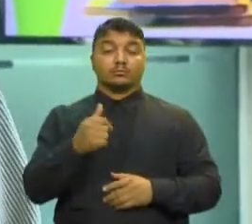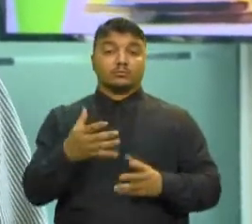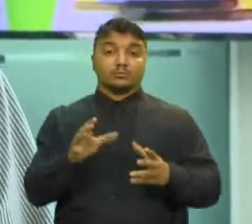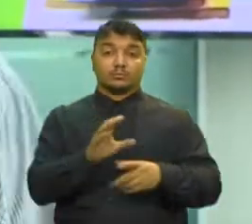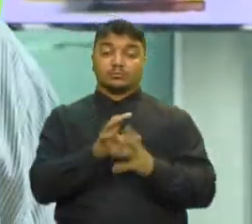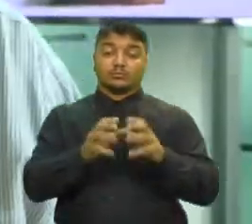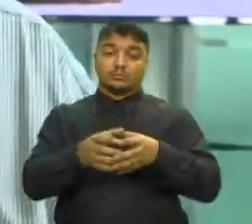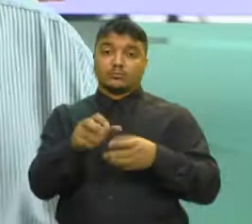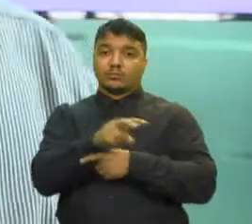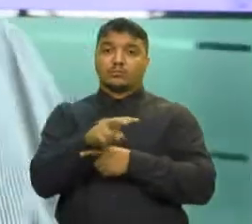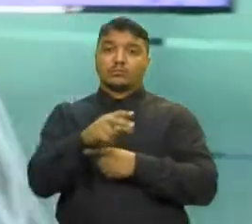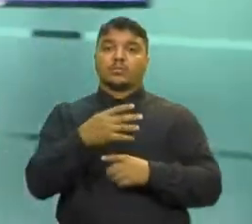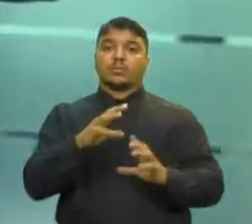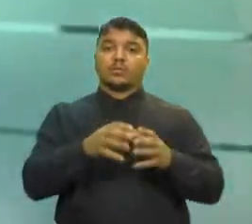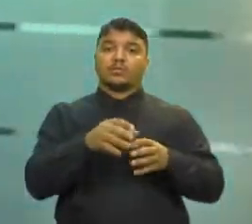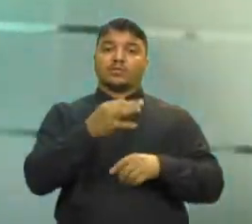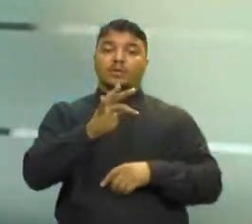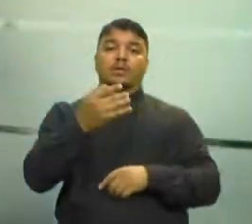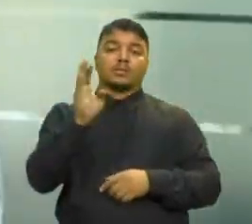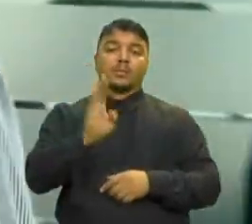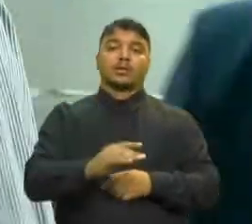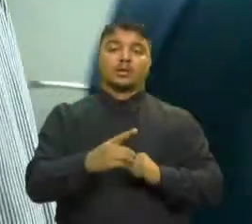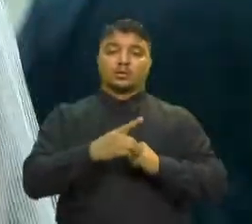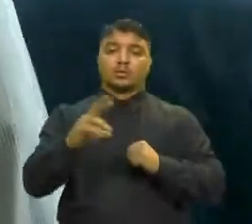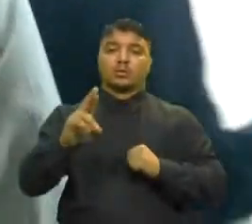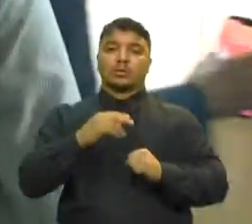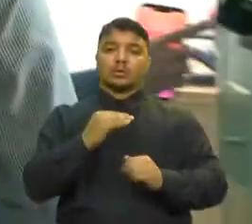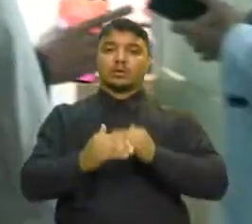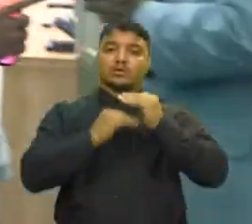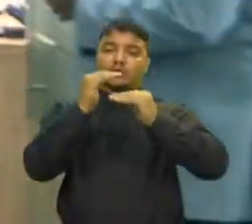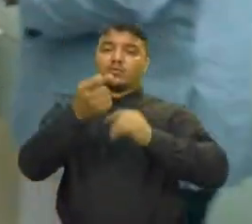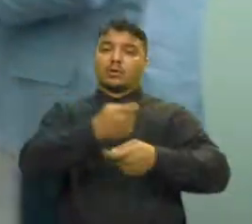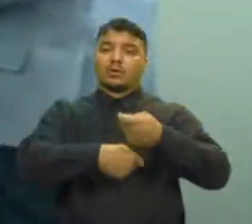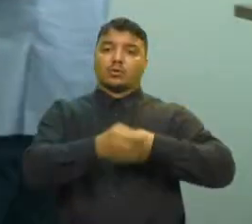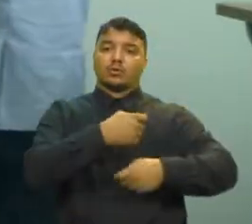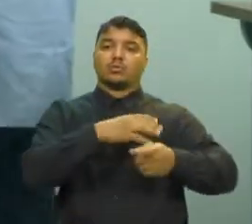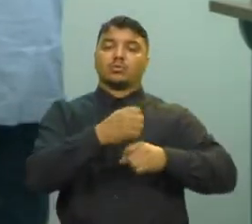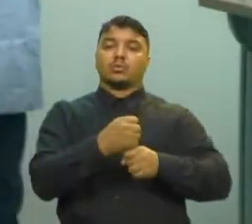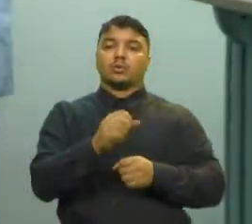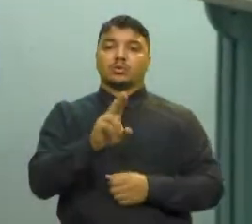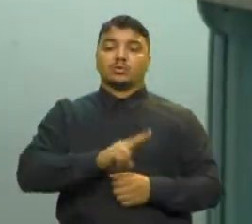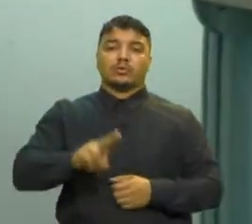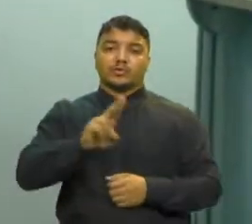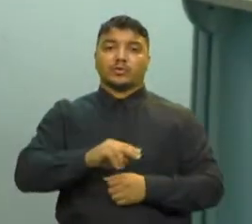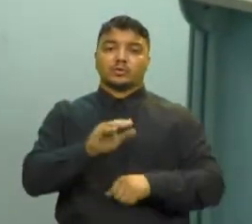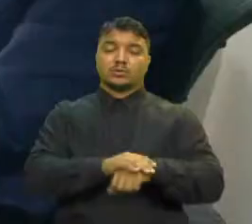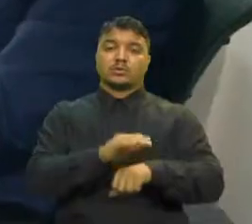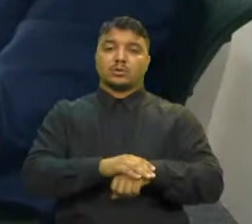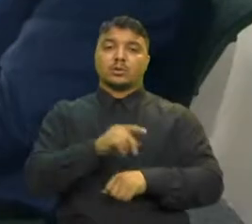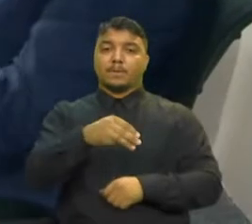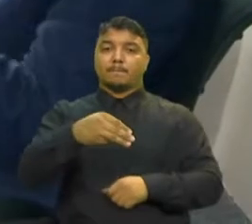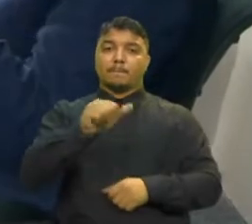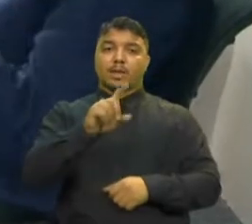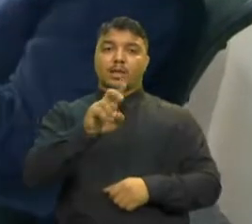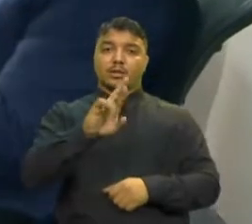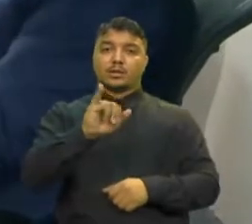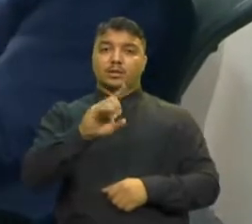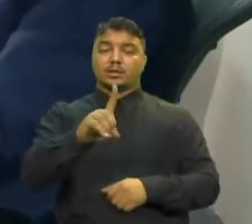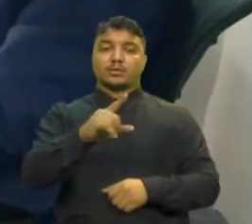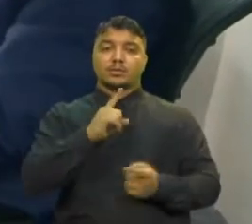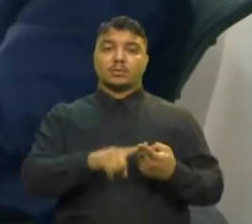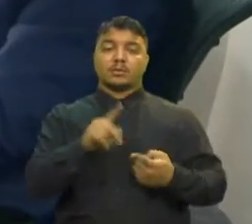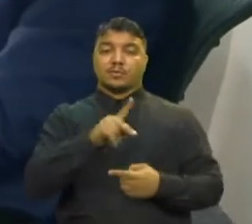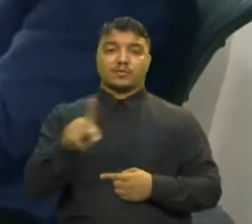do Federalismo Brasileiro Tem doutorado em Desenvolvimento Econômico pela Universidade Autônoma de Madrid E professor da